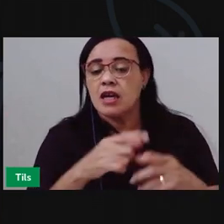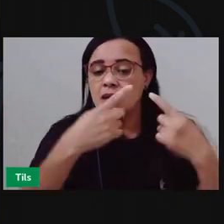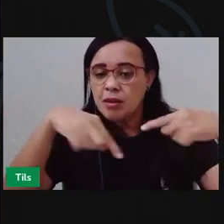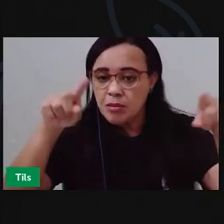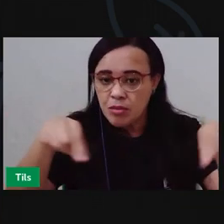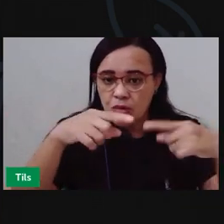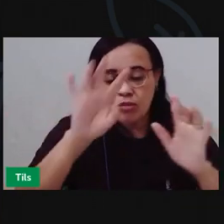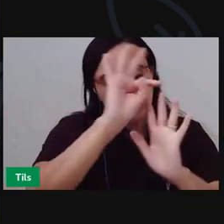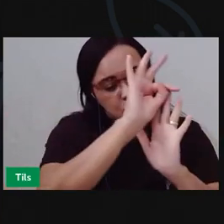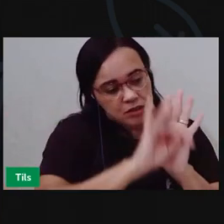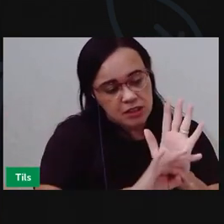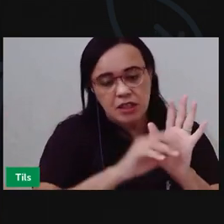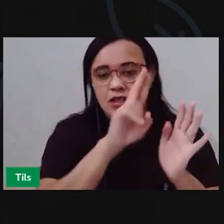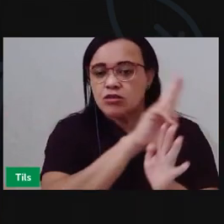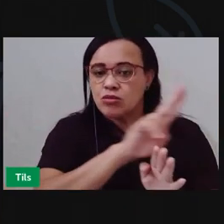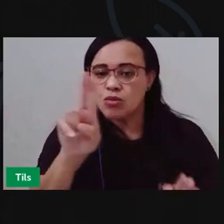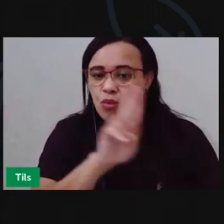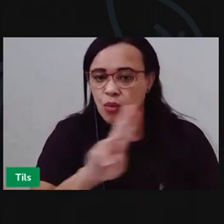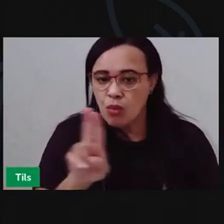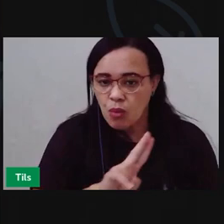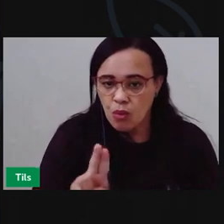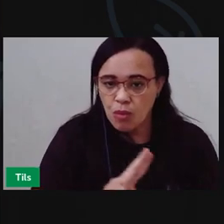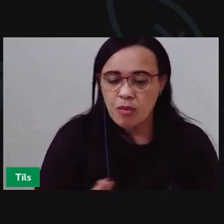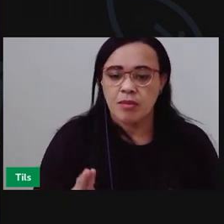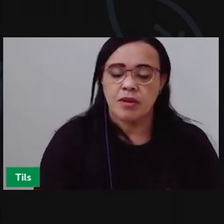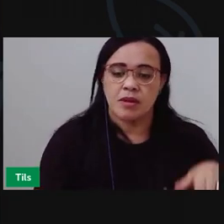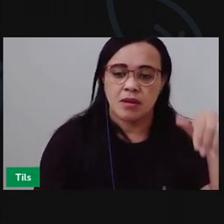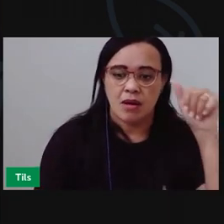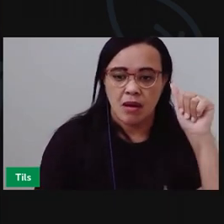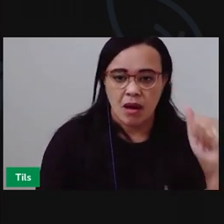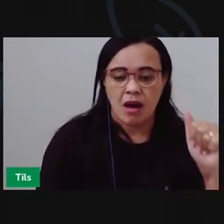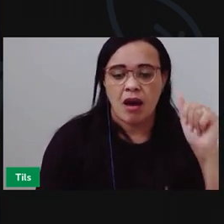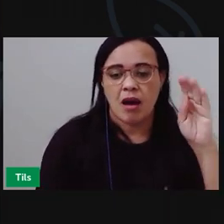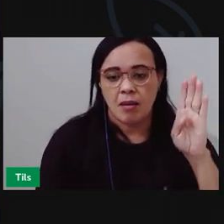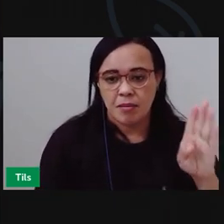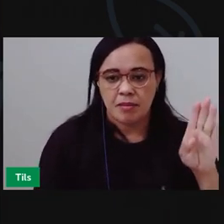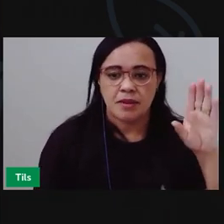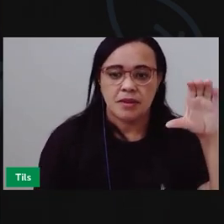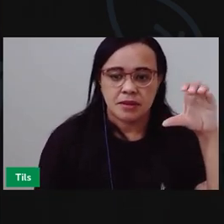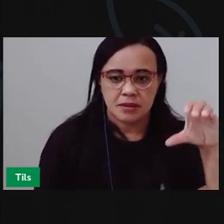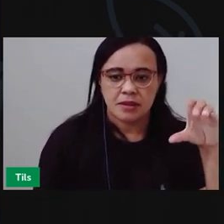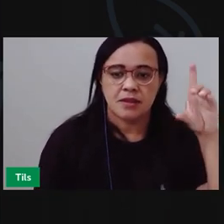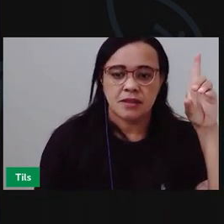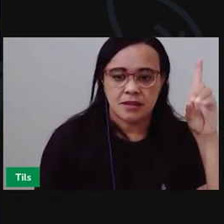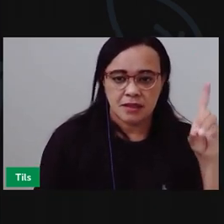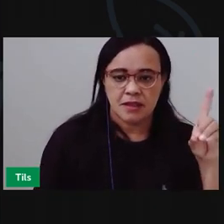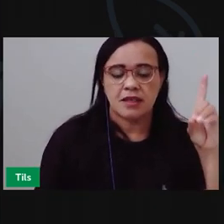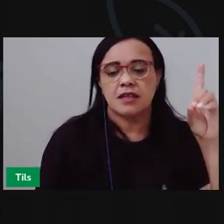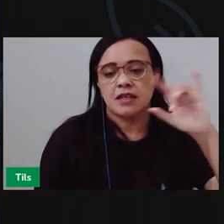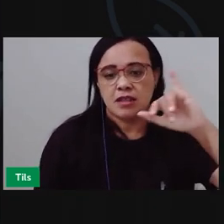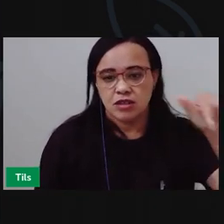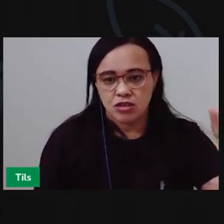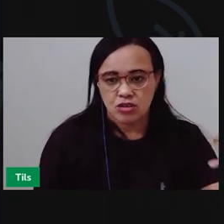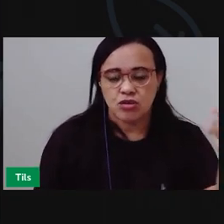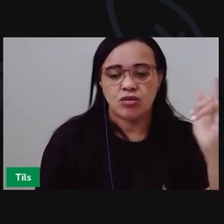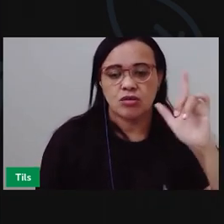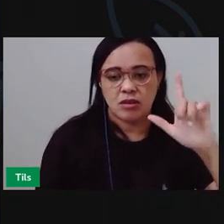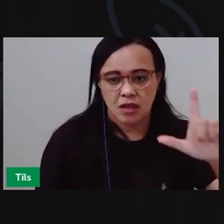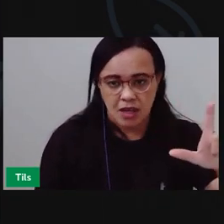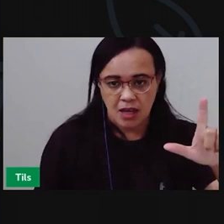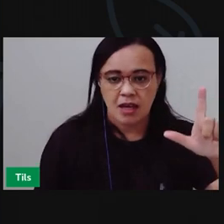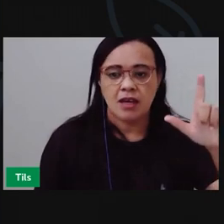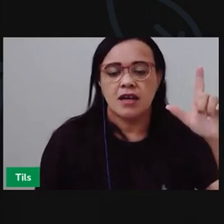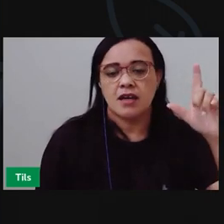letras A gente vê Ali a letra A B C D J L